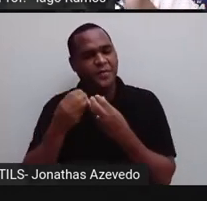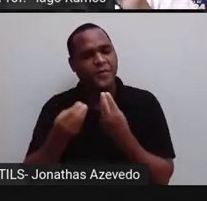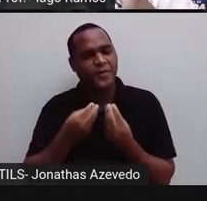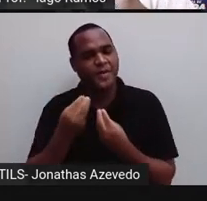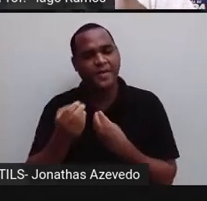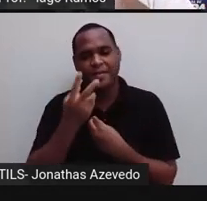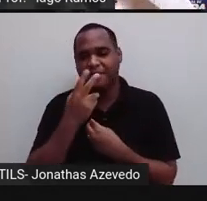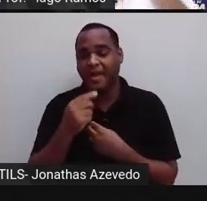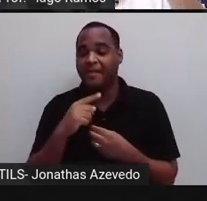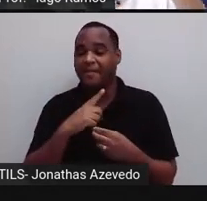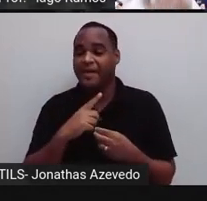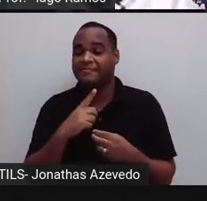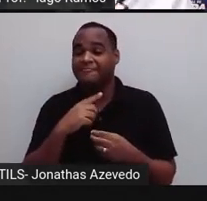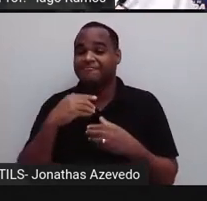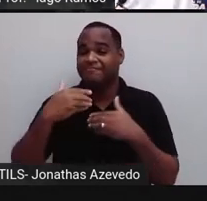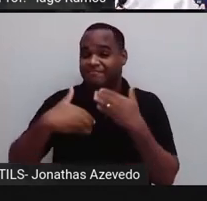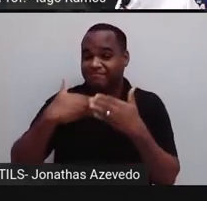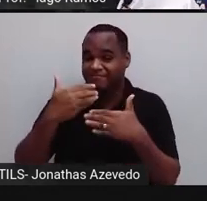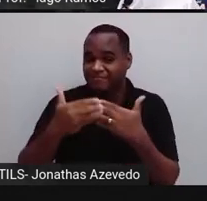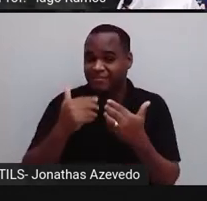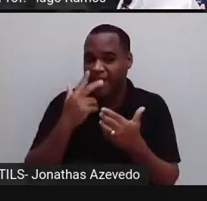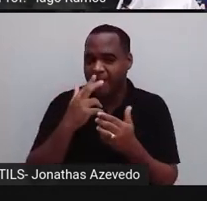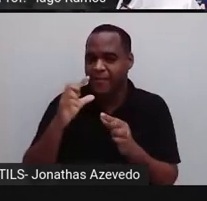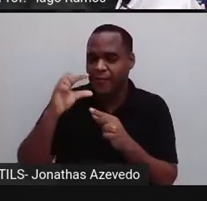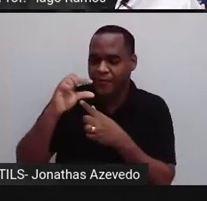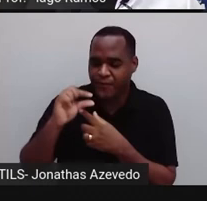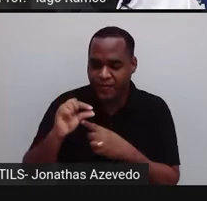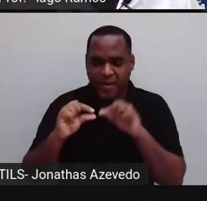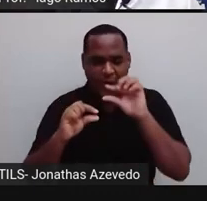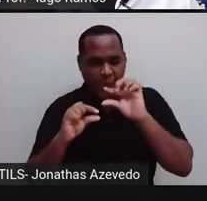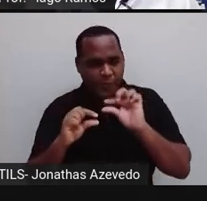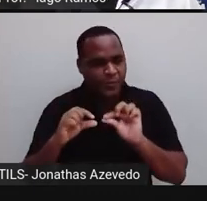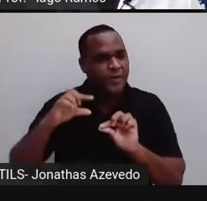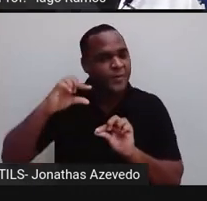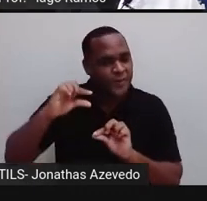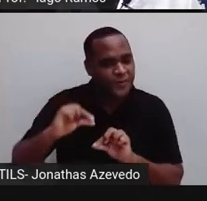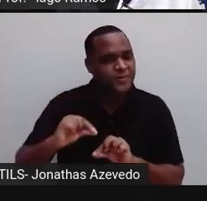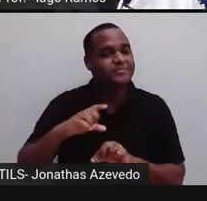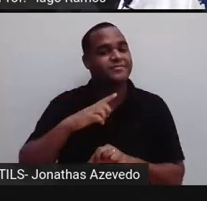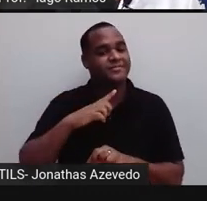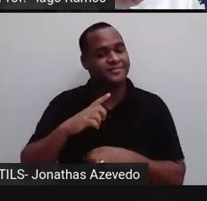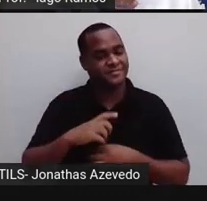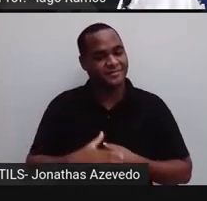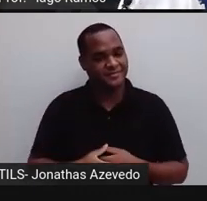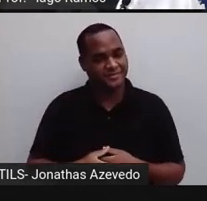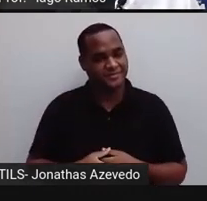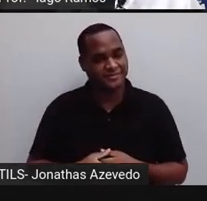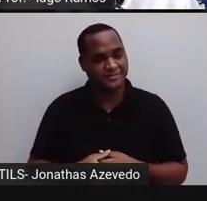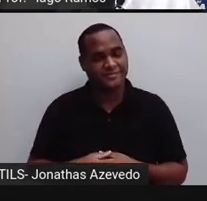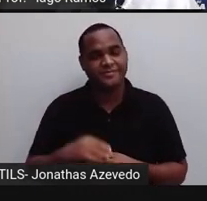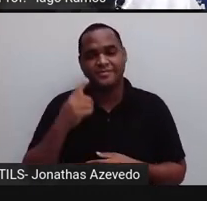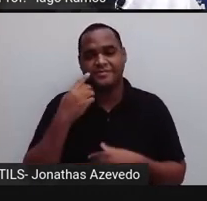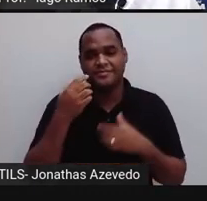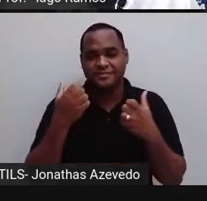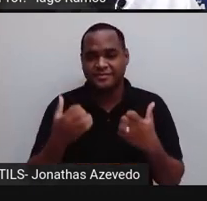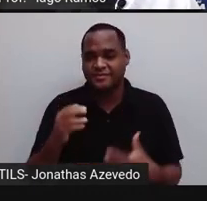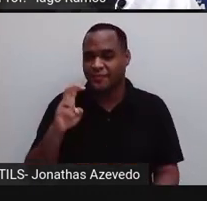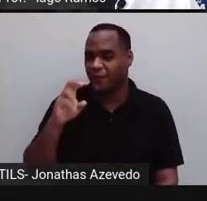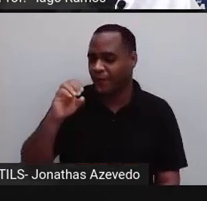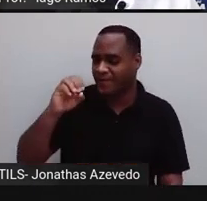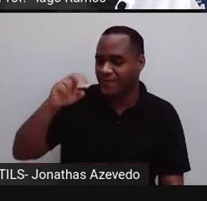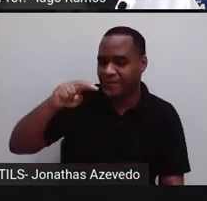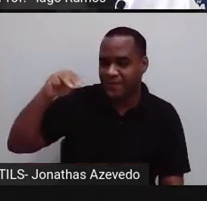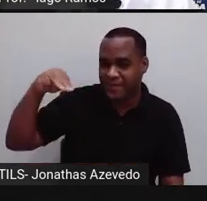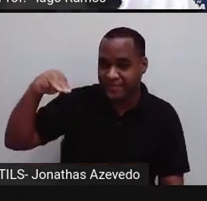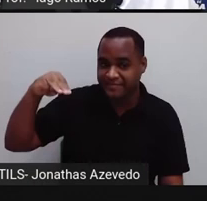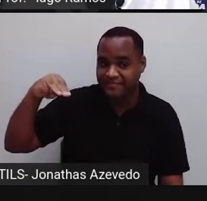cada vez menor, cada vez menor, tá bom? Então, eu vou pegar uma medida ali próxima dos 50